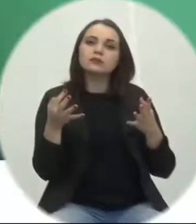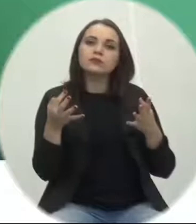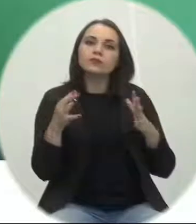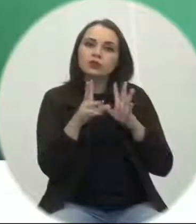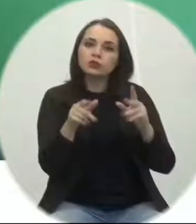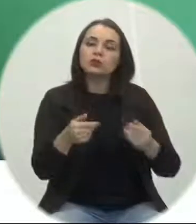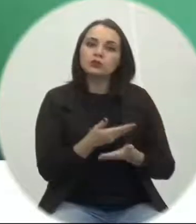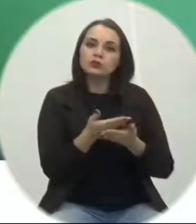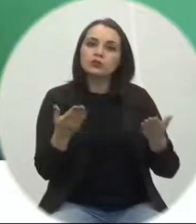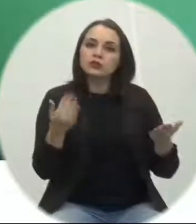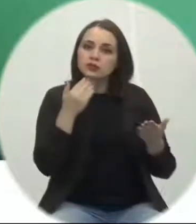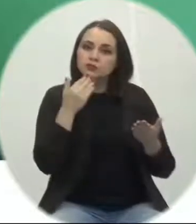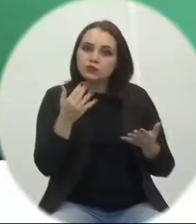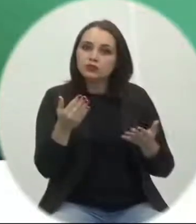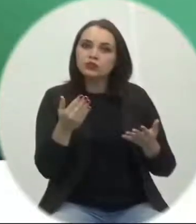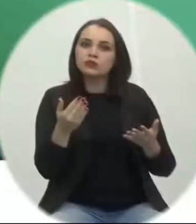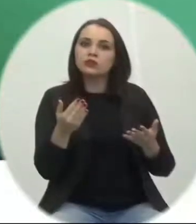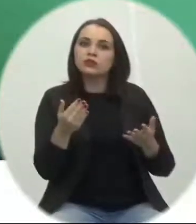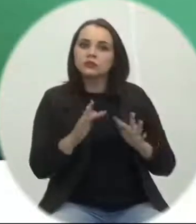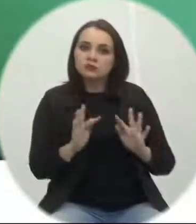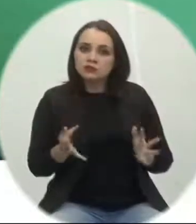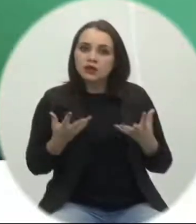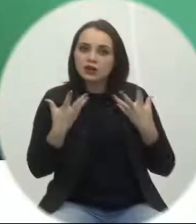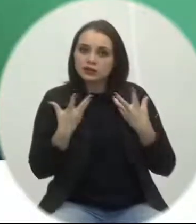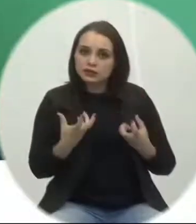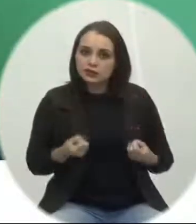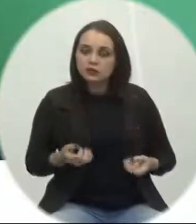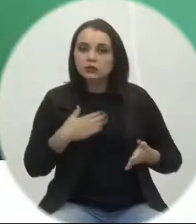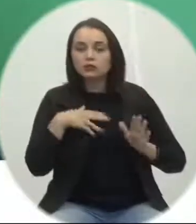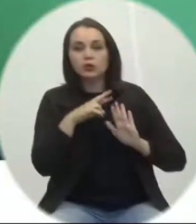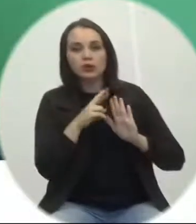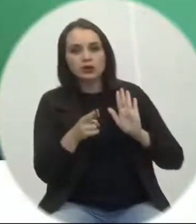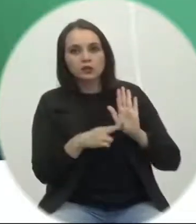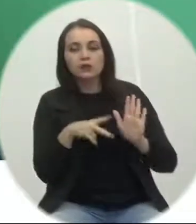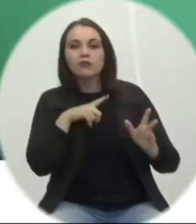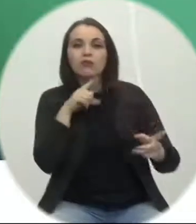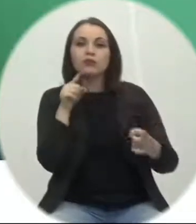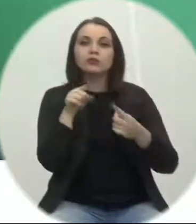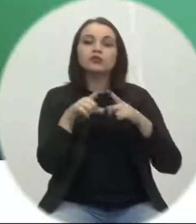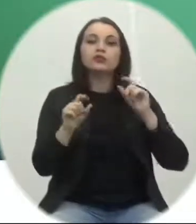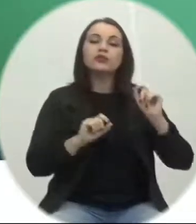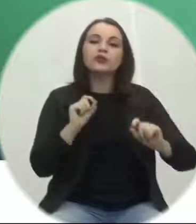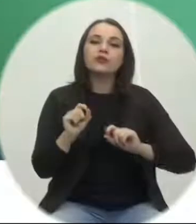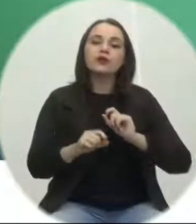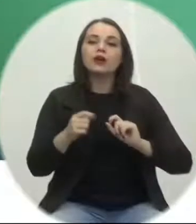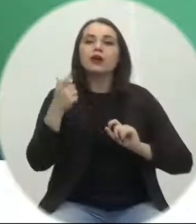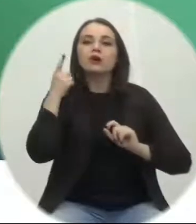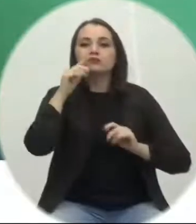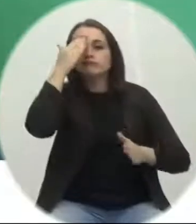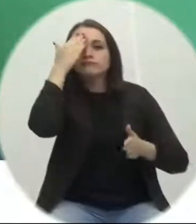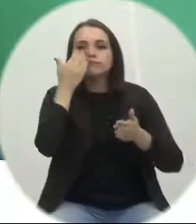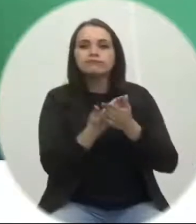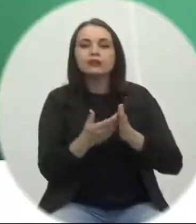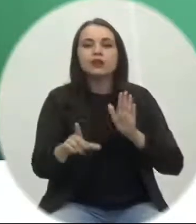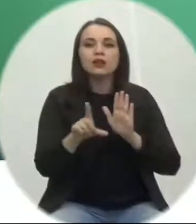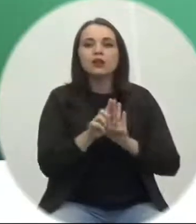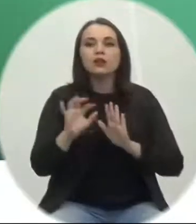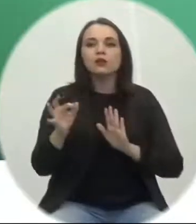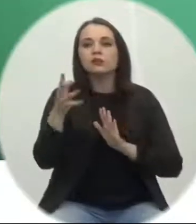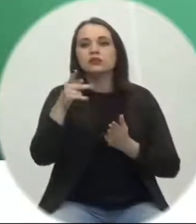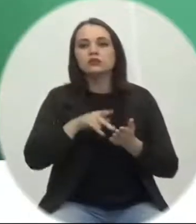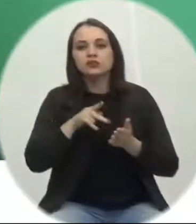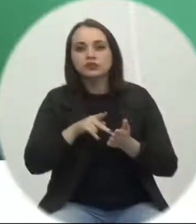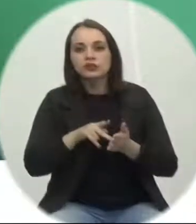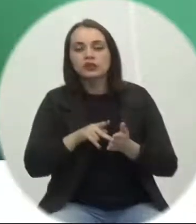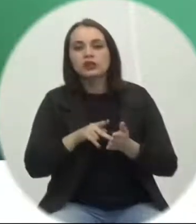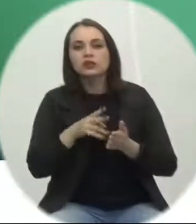de todos e pedir com muita humildade a aprovação desse requerimento que tem como objetivo garantir a aplicação da lei e que vá de